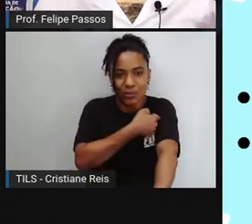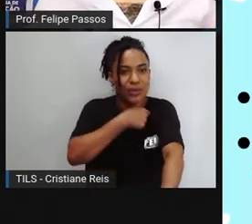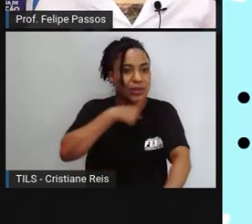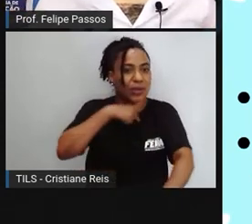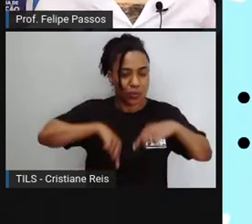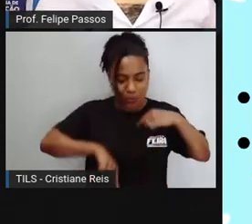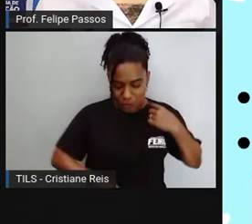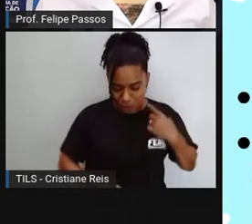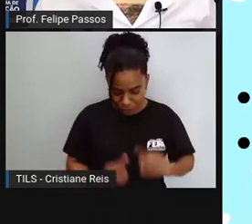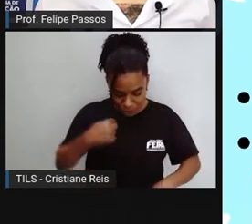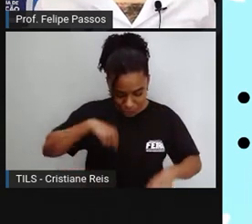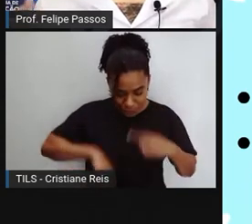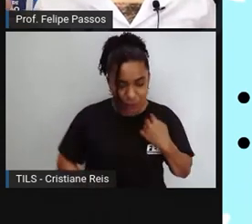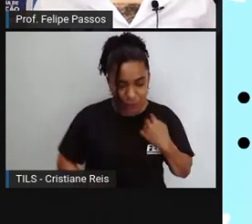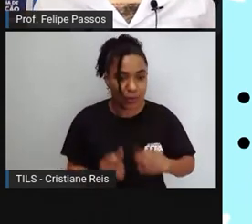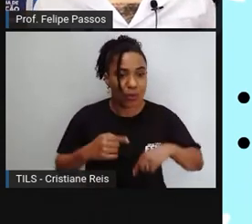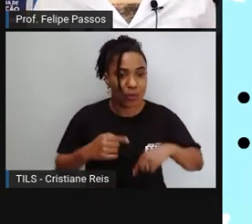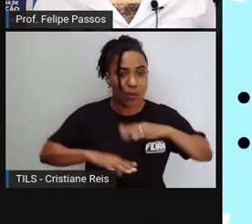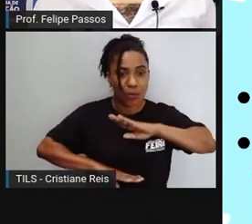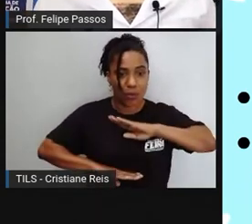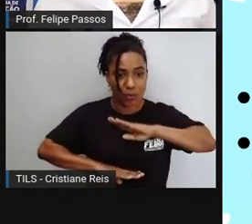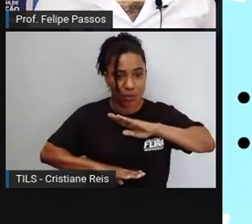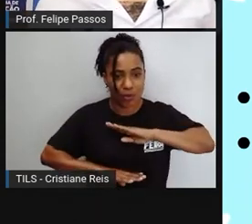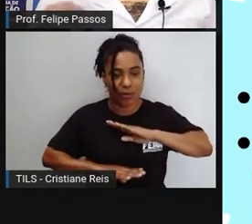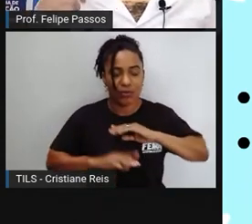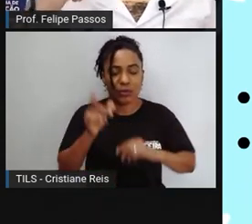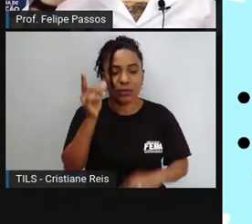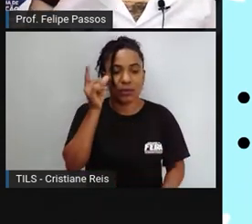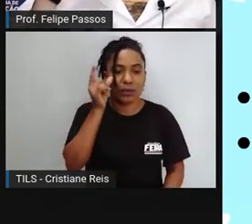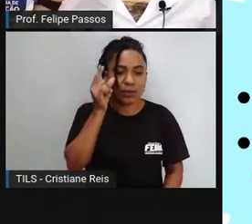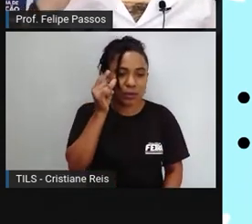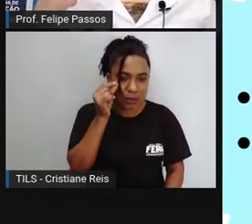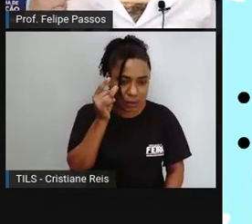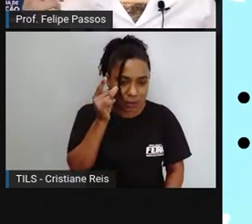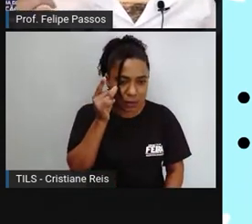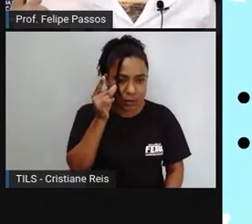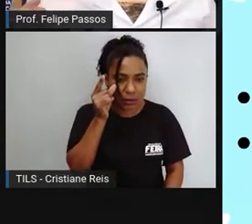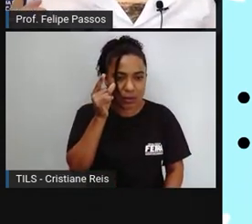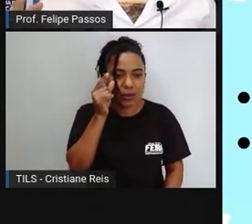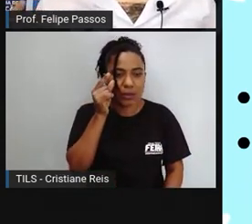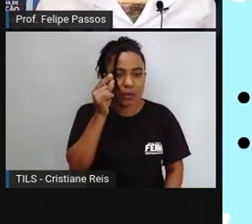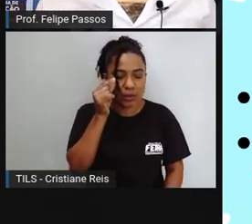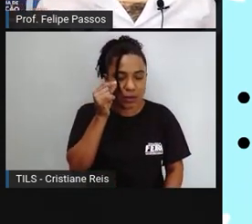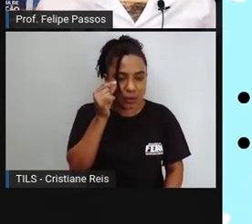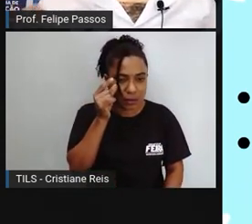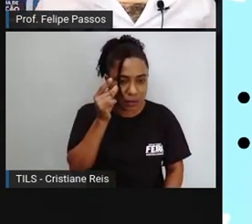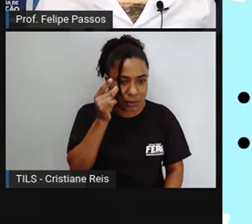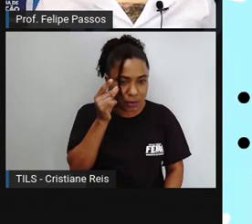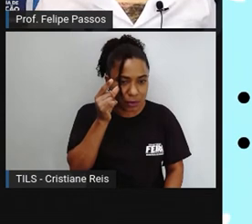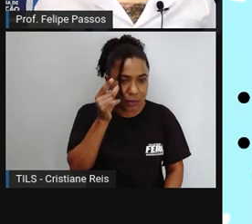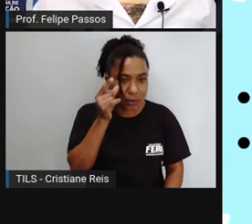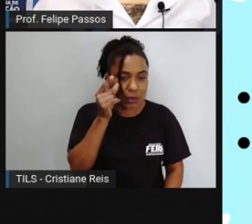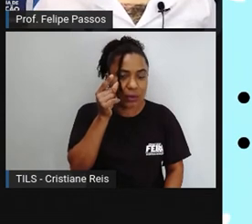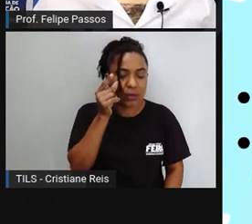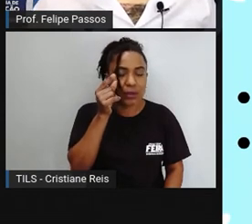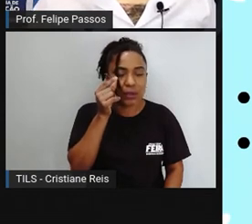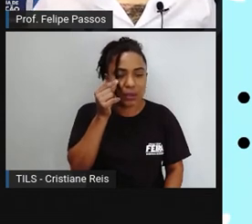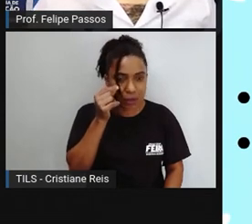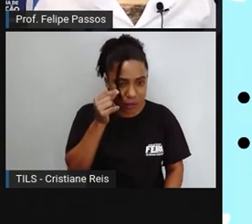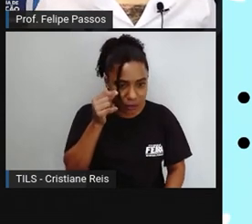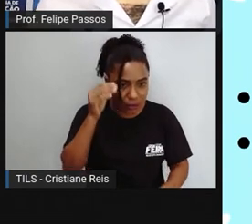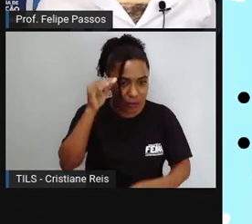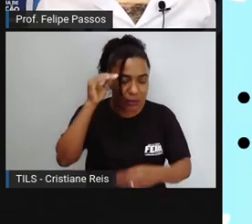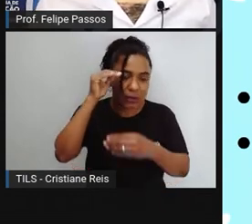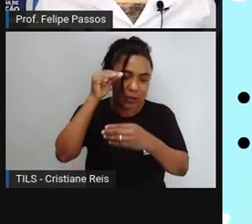vários problemas no corpo. A pessoa vai ter sondolência, ela vai ficar com dificuldade de abrir os olhos, Então, muitas vezes a pessoa é picada por